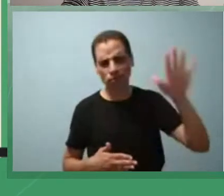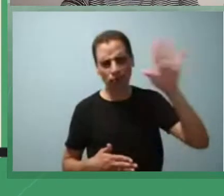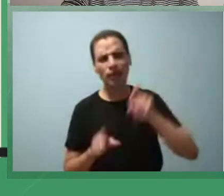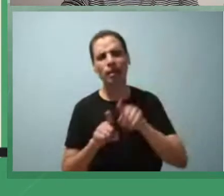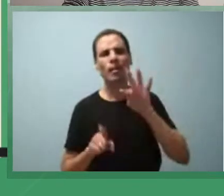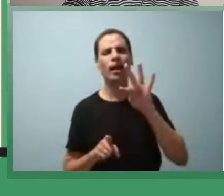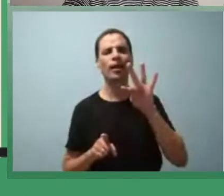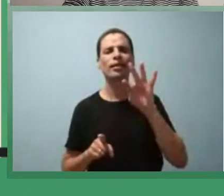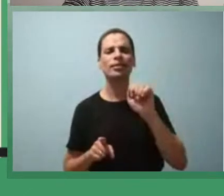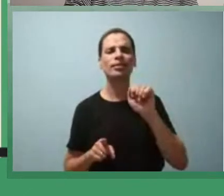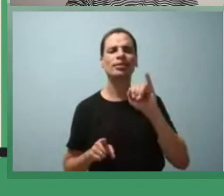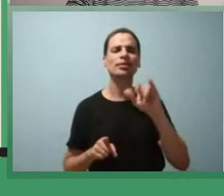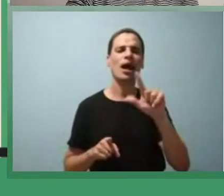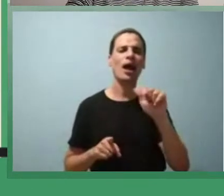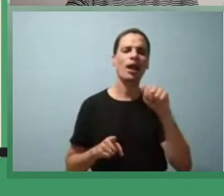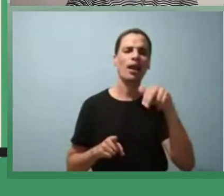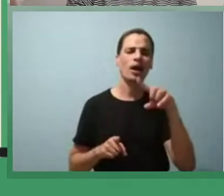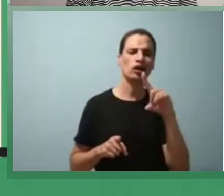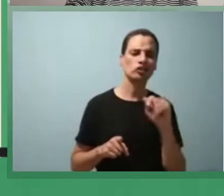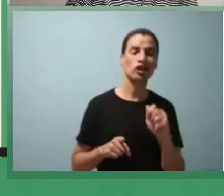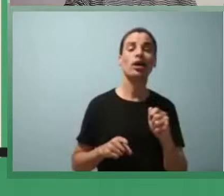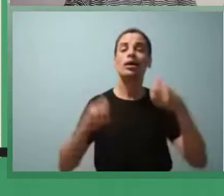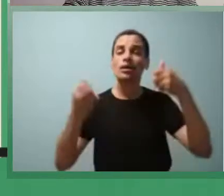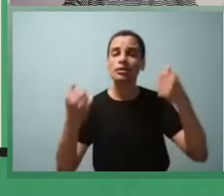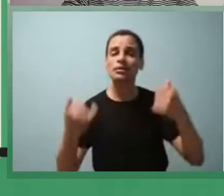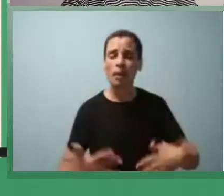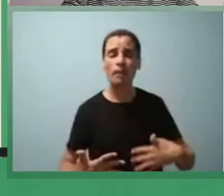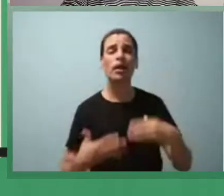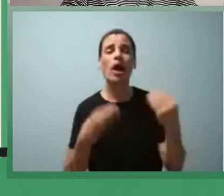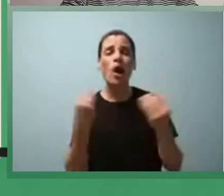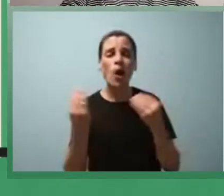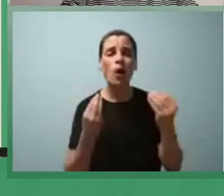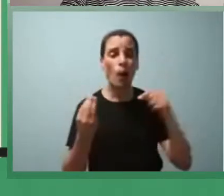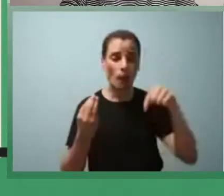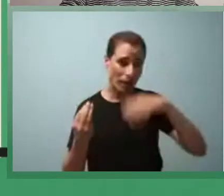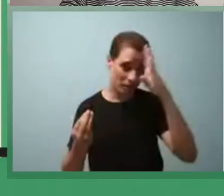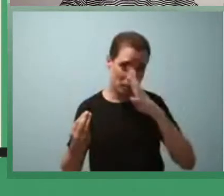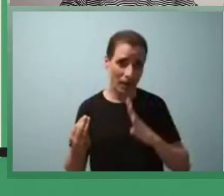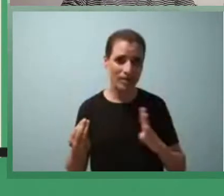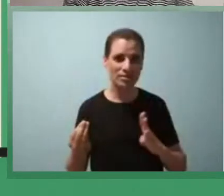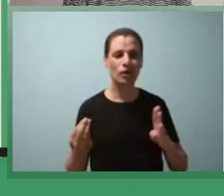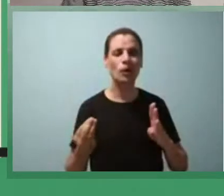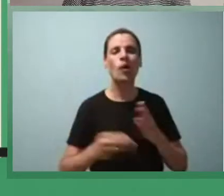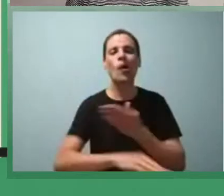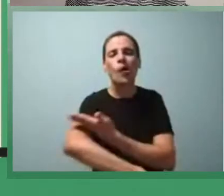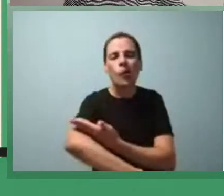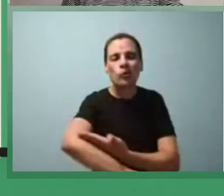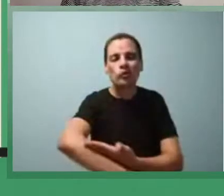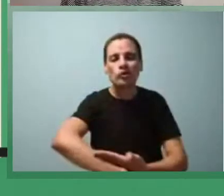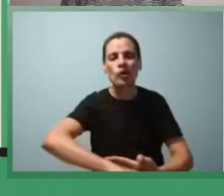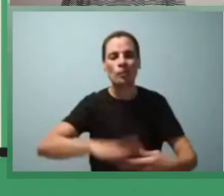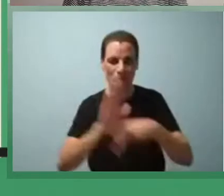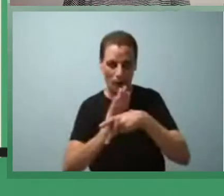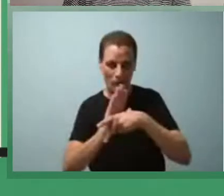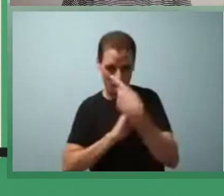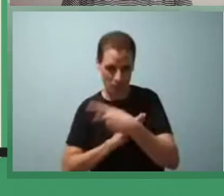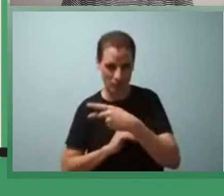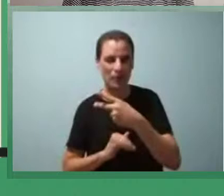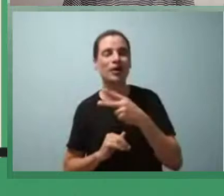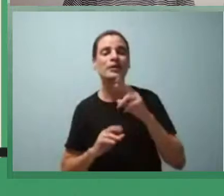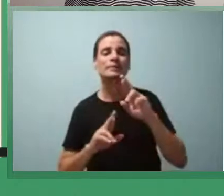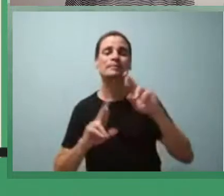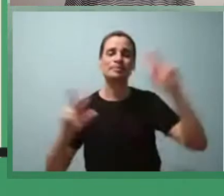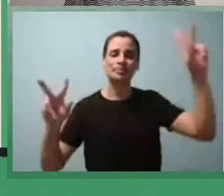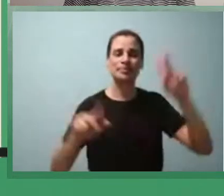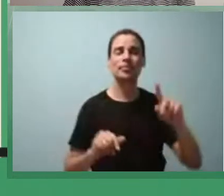dificuldade que se tem de reunir aqui no Brasil esses costumes funerários levando em consideração cada